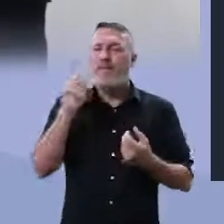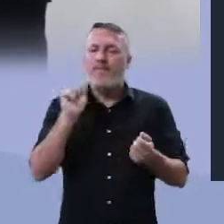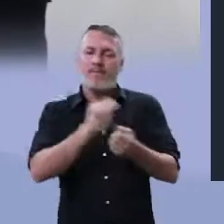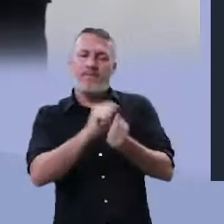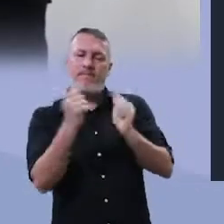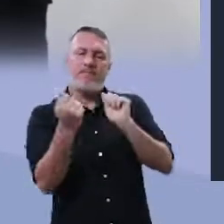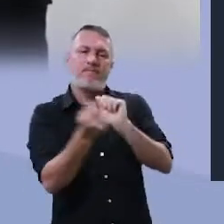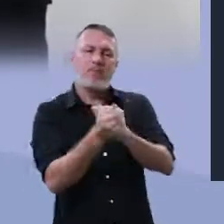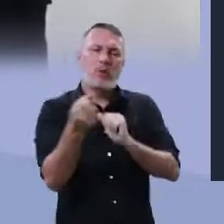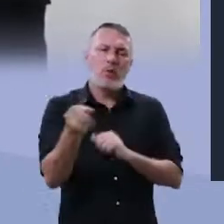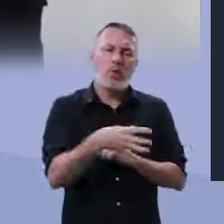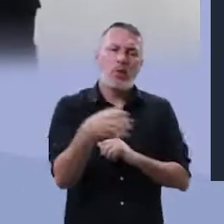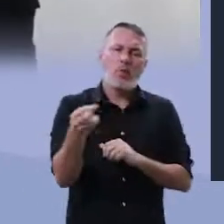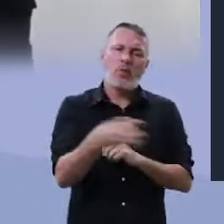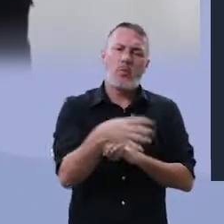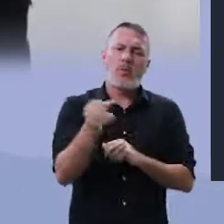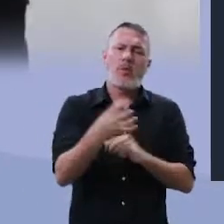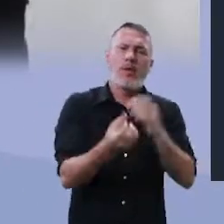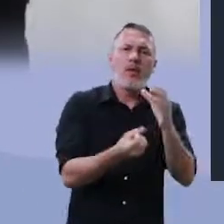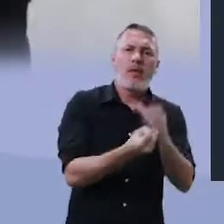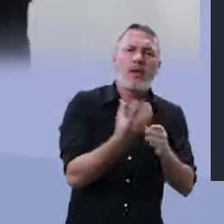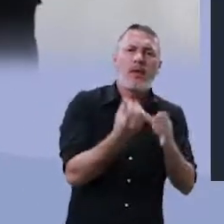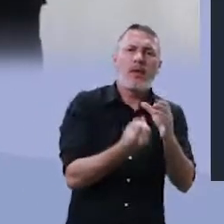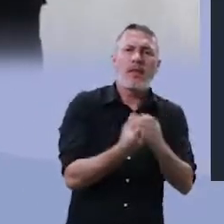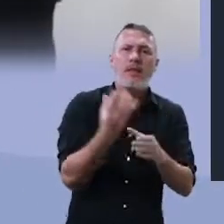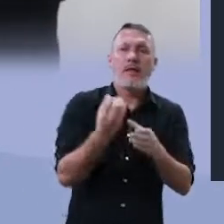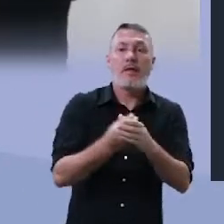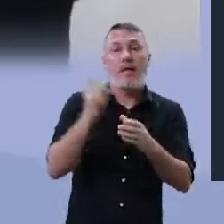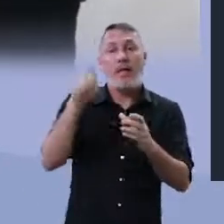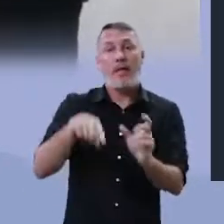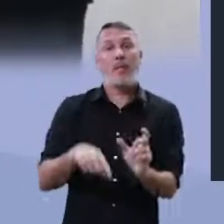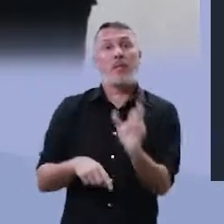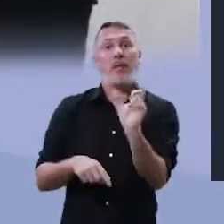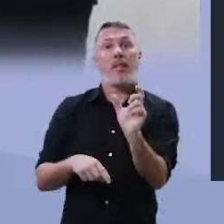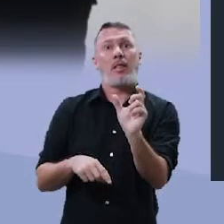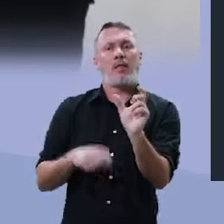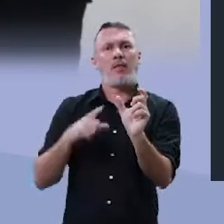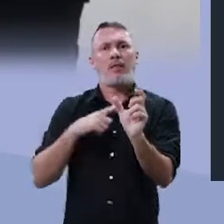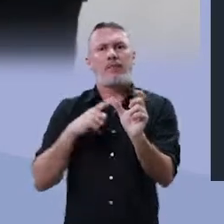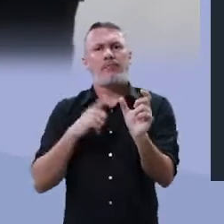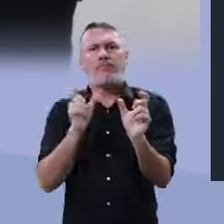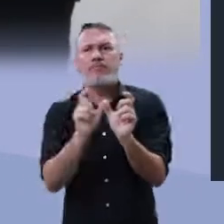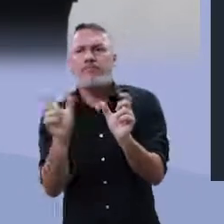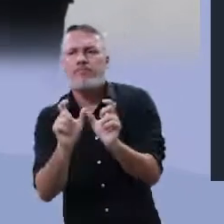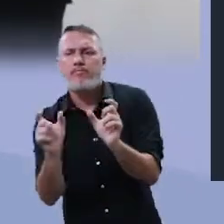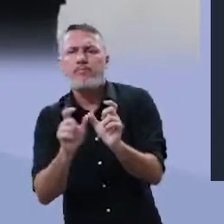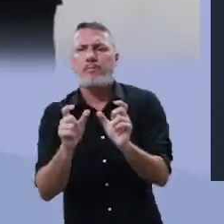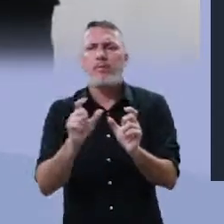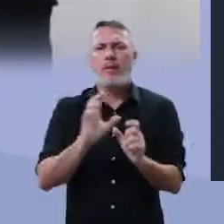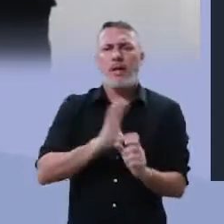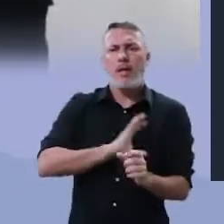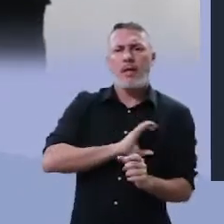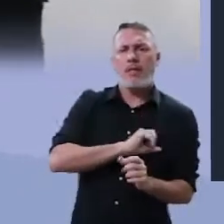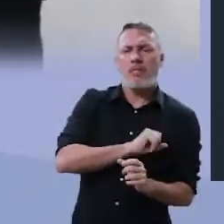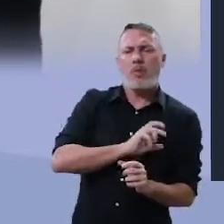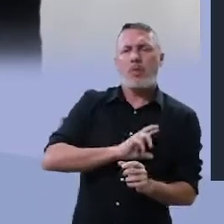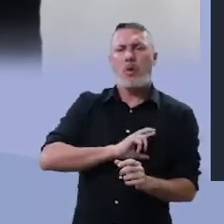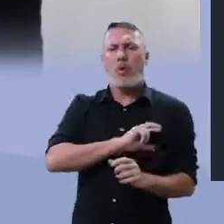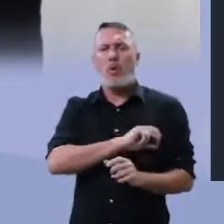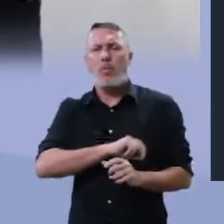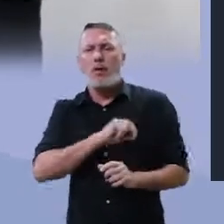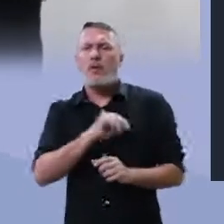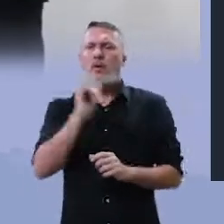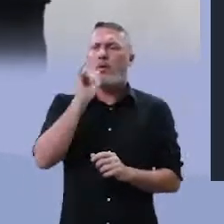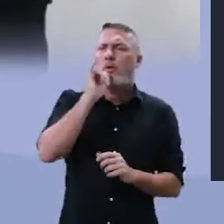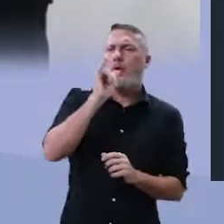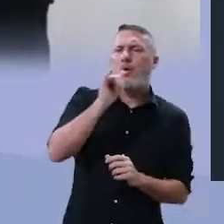ele recria por meio da palavra, por meio dos versos, por meio do romance, da história, do conto,